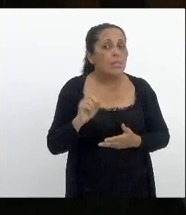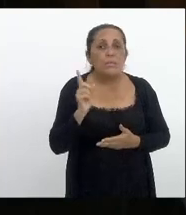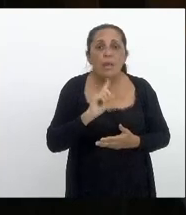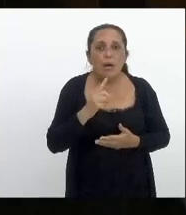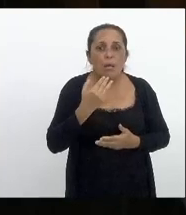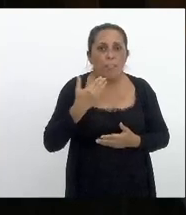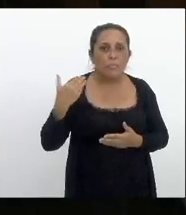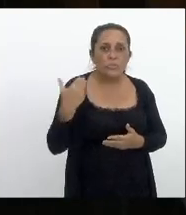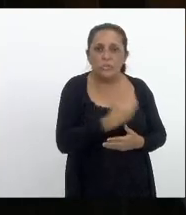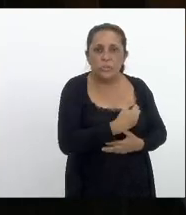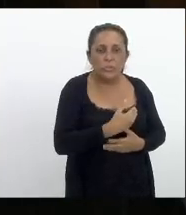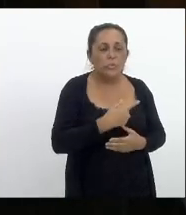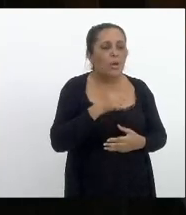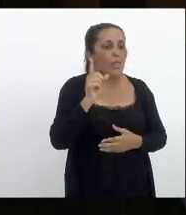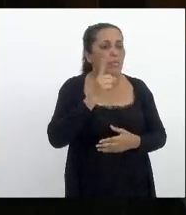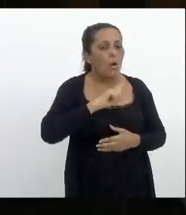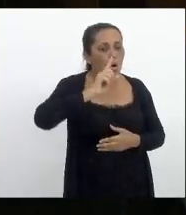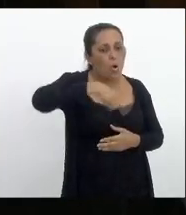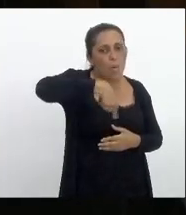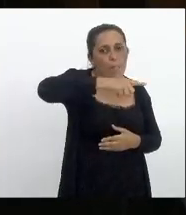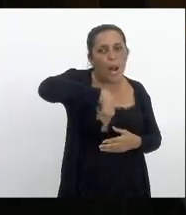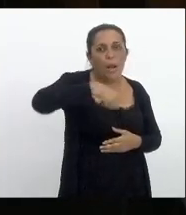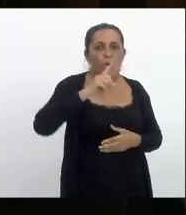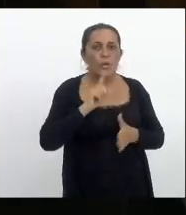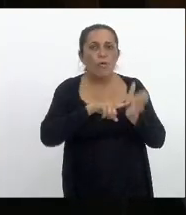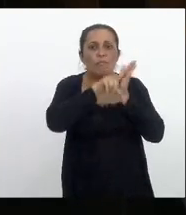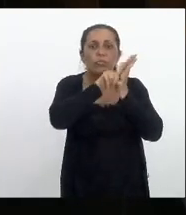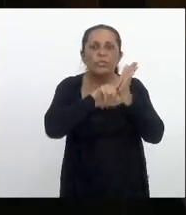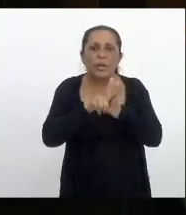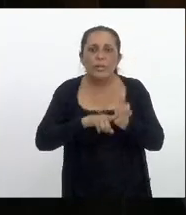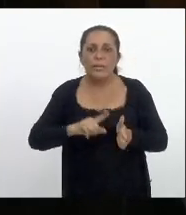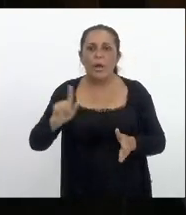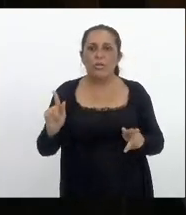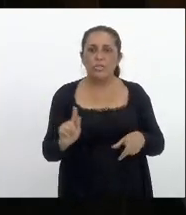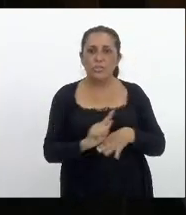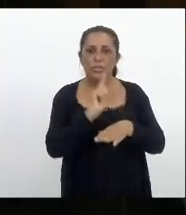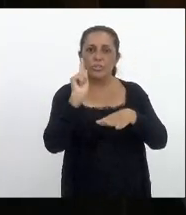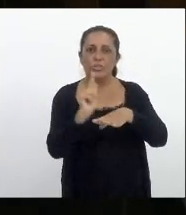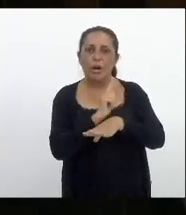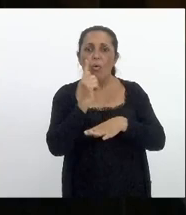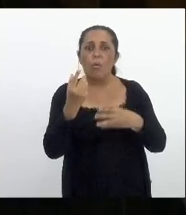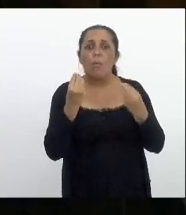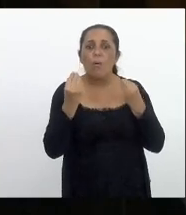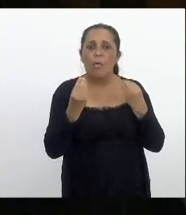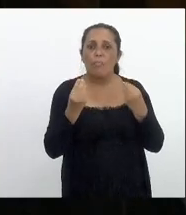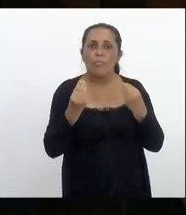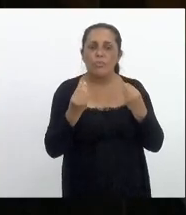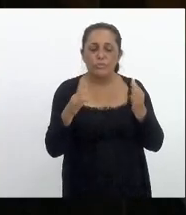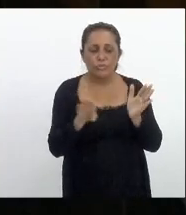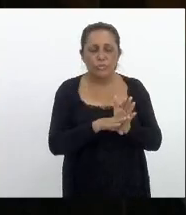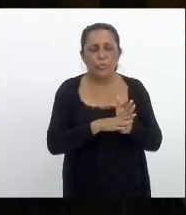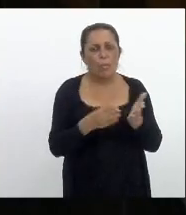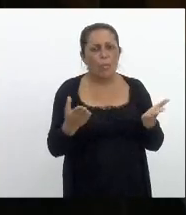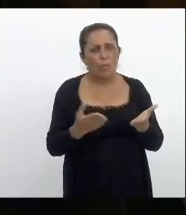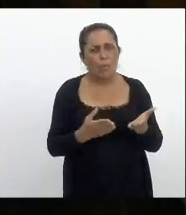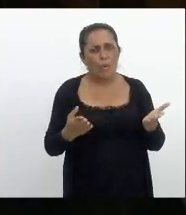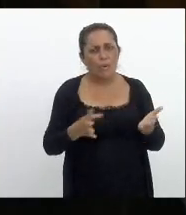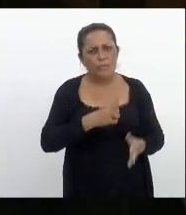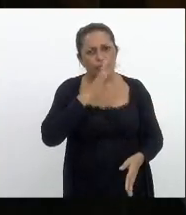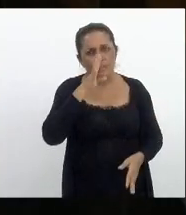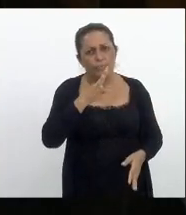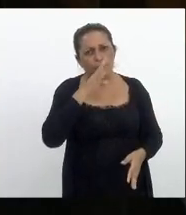e que não fiscalizaram essas gestões para que chegasse ao ponto que chegou hoje e eu